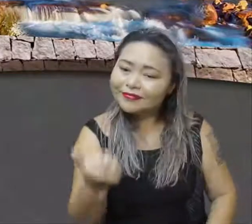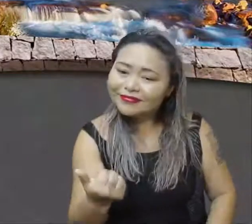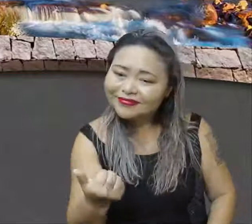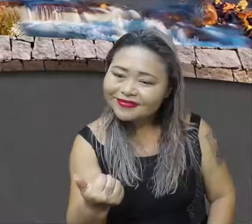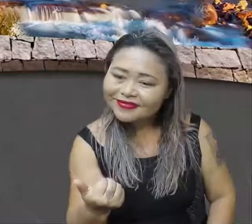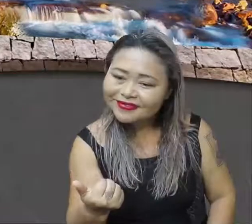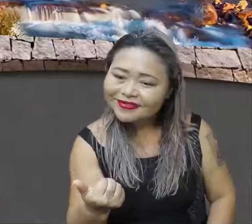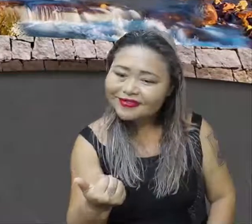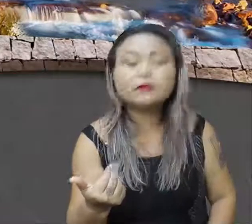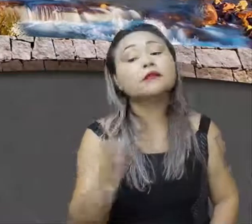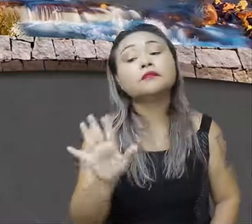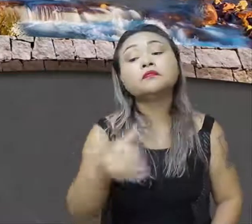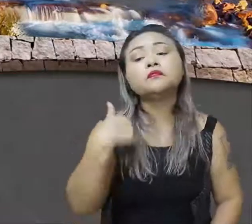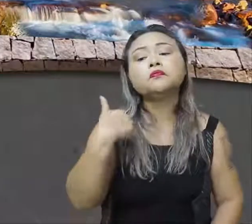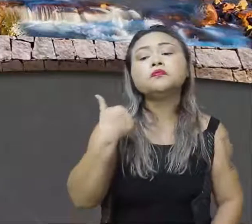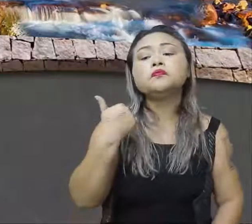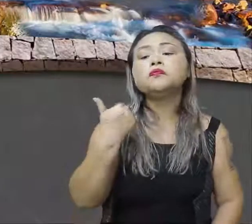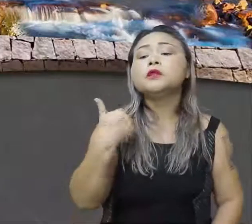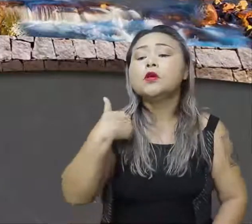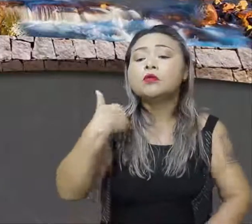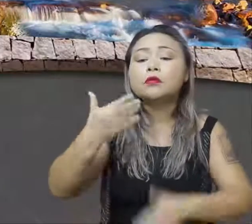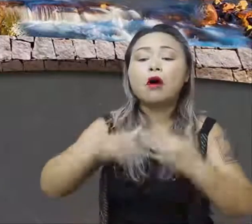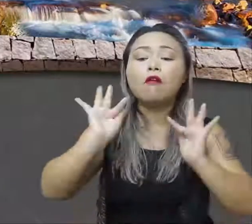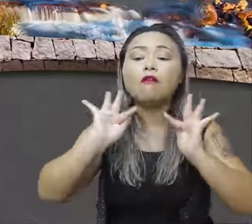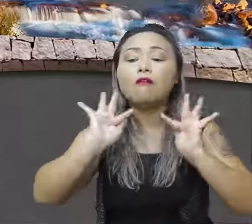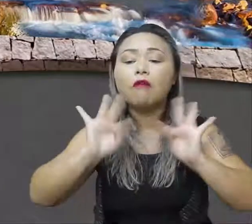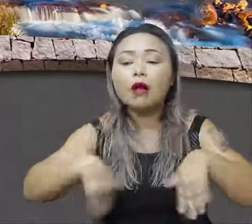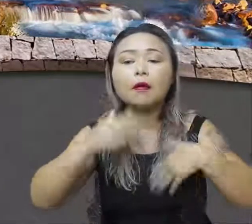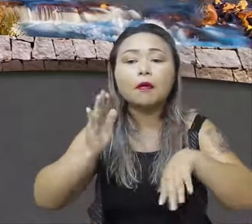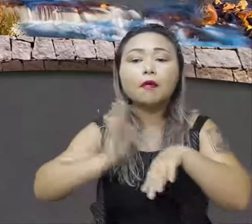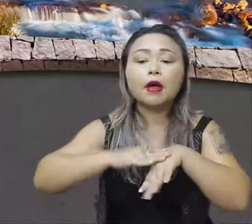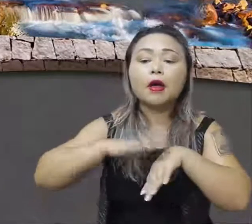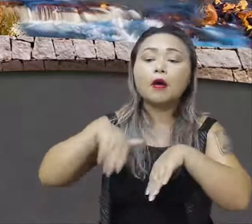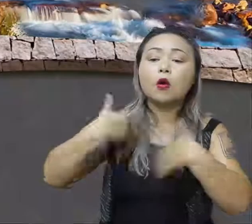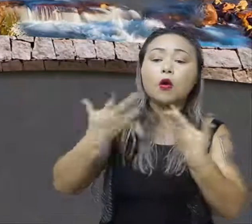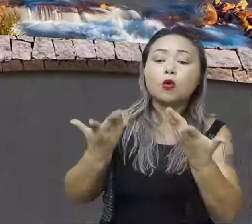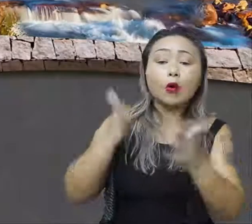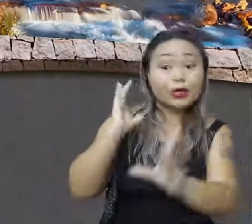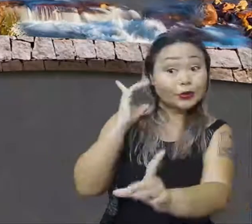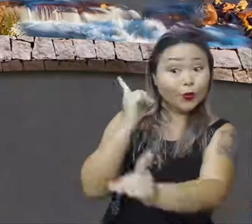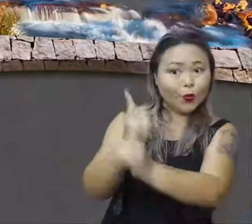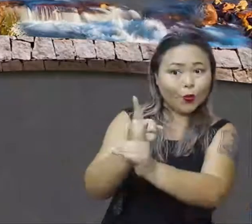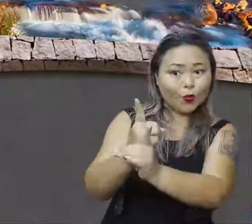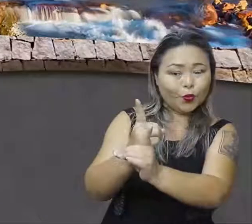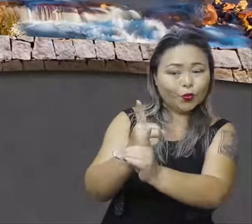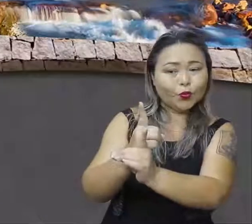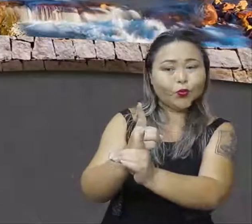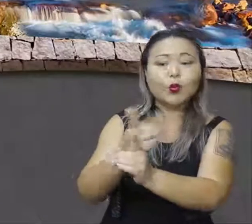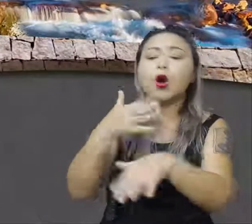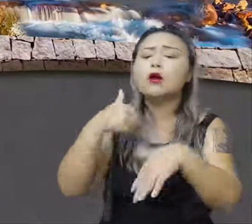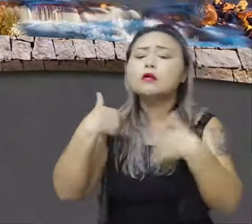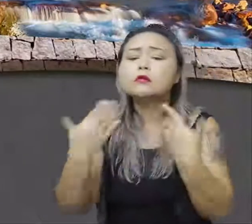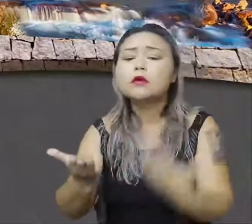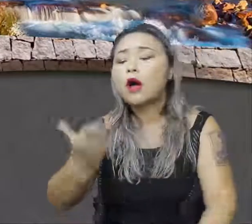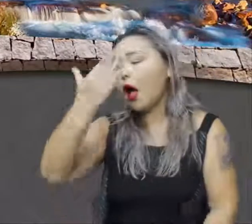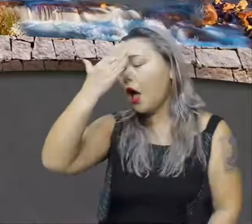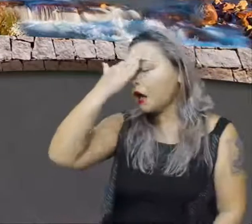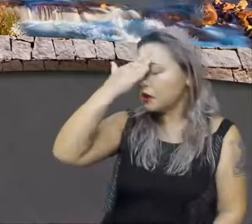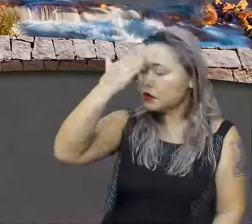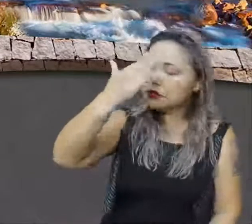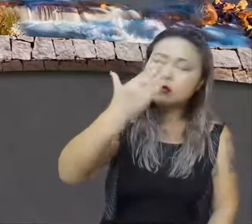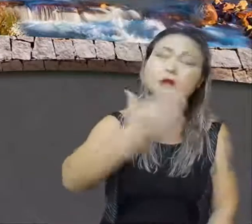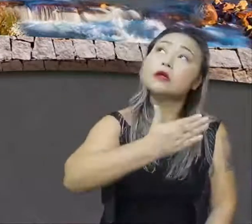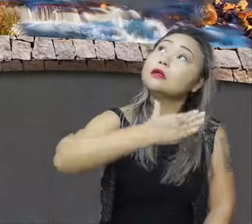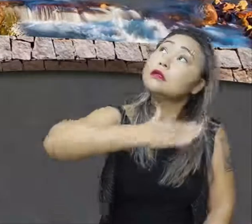Meus queridos, estamos chegando ao final de mais um encontro. E eu gostaria de agradecer ao grande arquiteto do